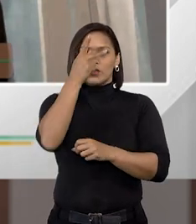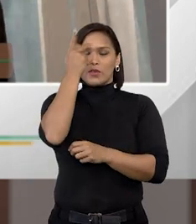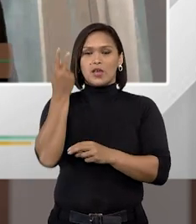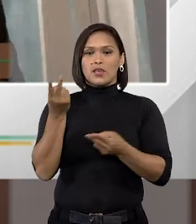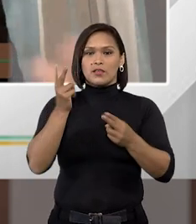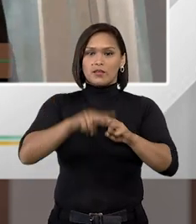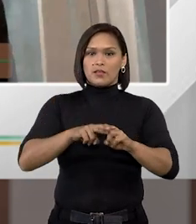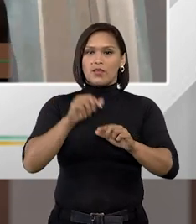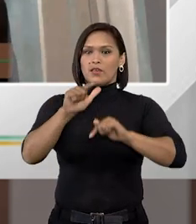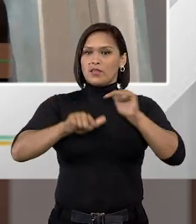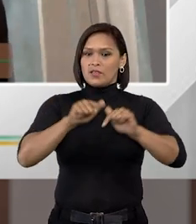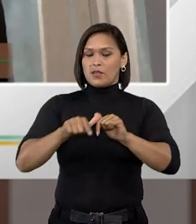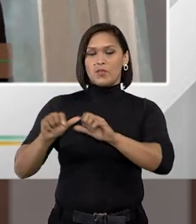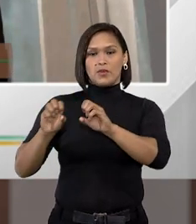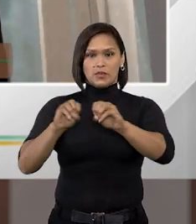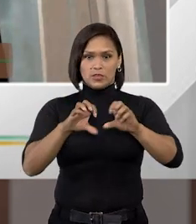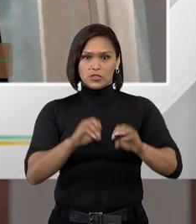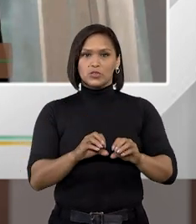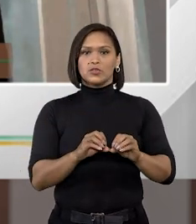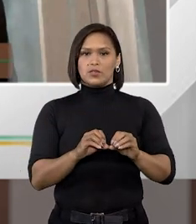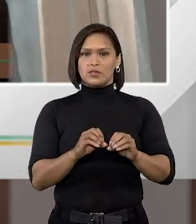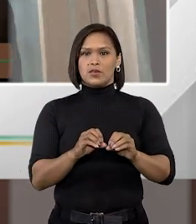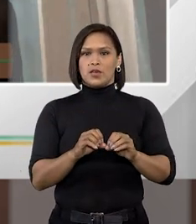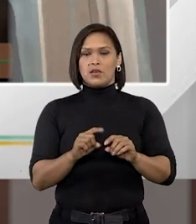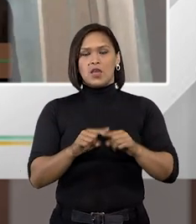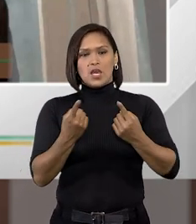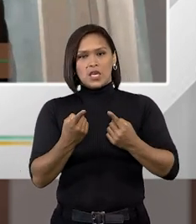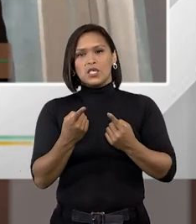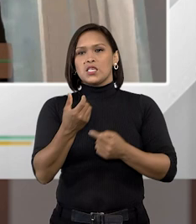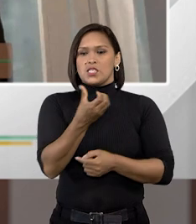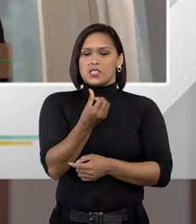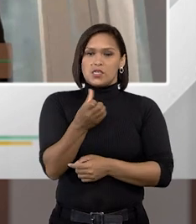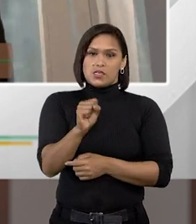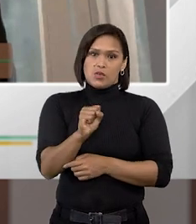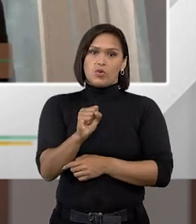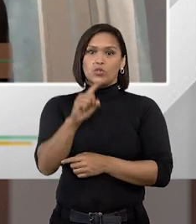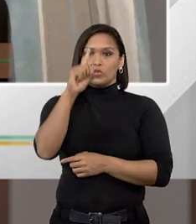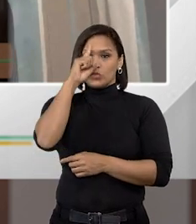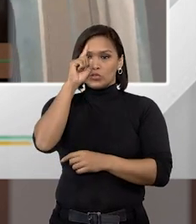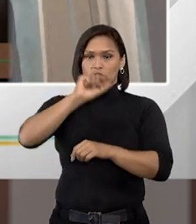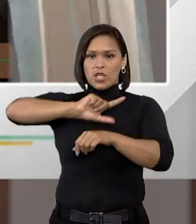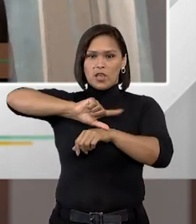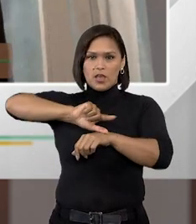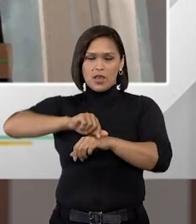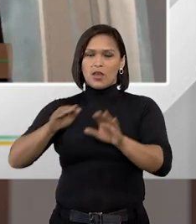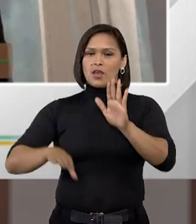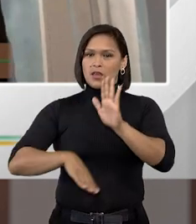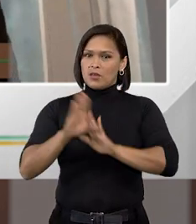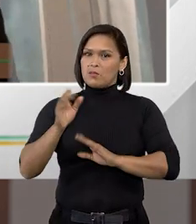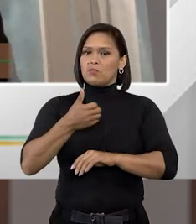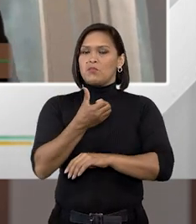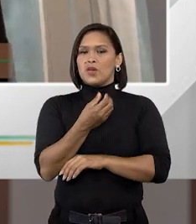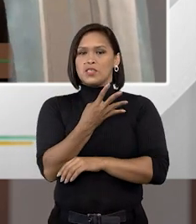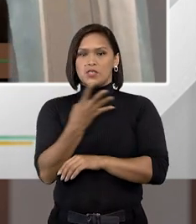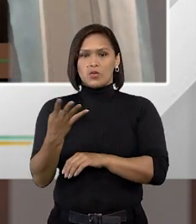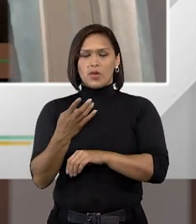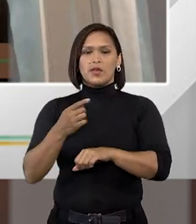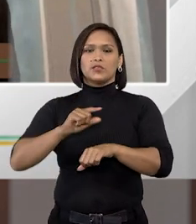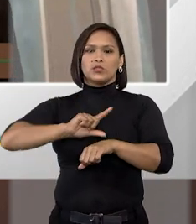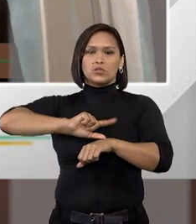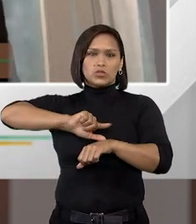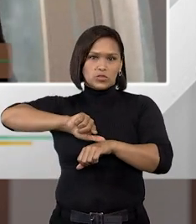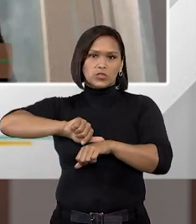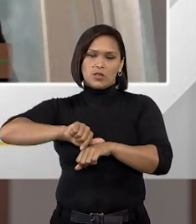preso que vem a trabalhar e estudar quem sabe a seis a oito horas diárias de estudo e mais quatro seis a oito horas de trabalho